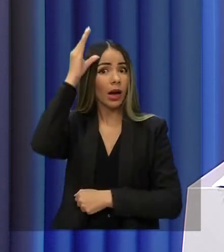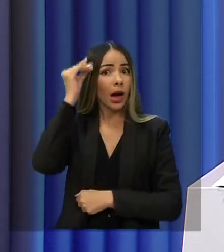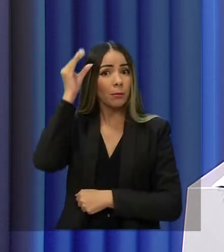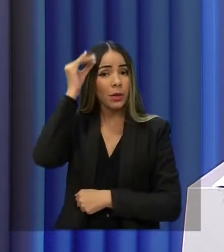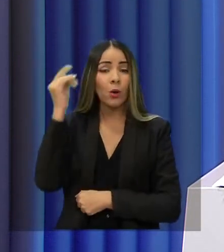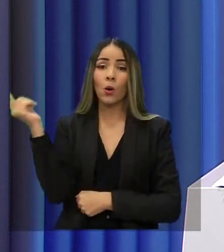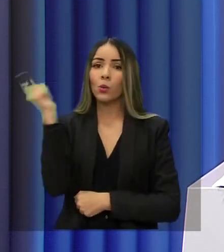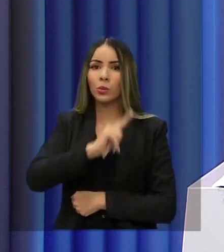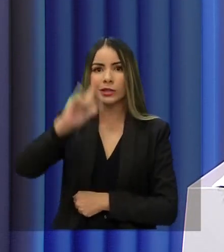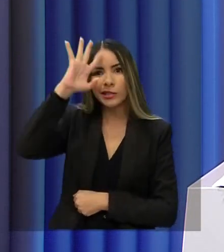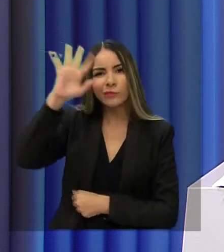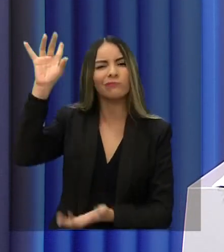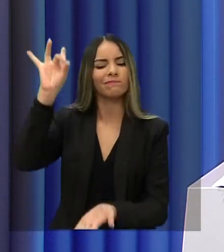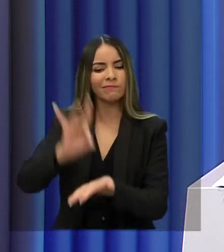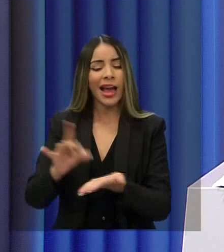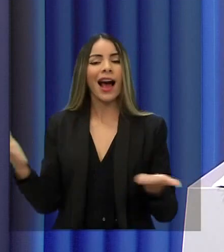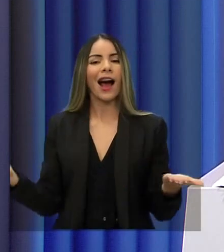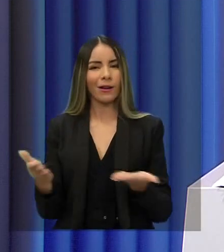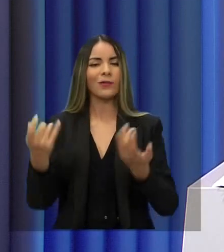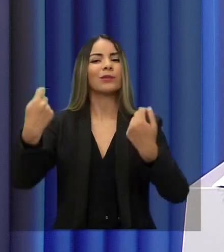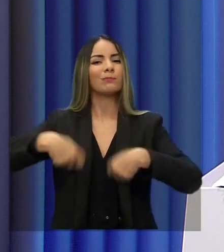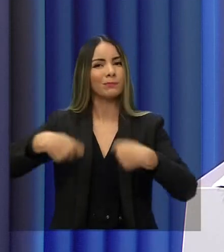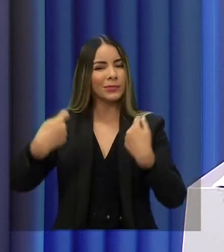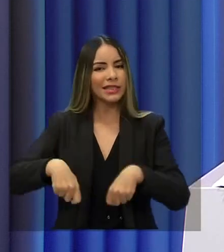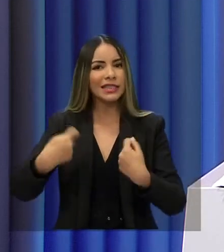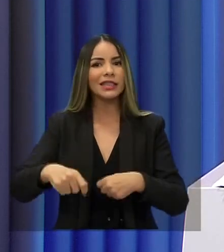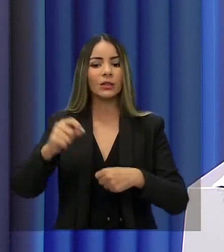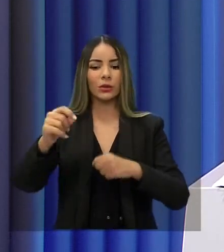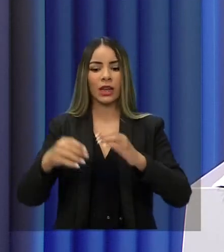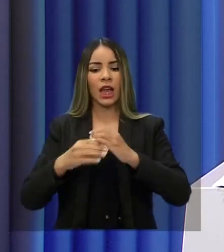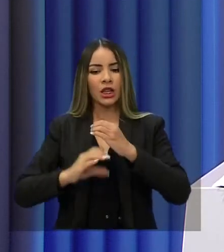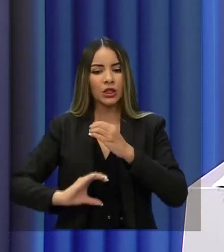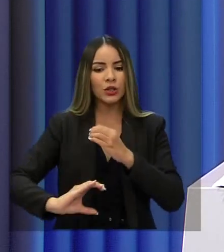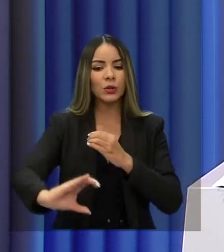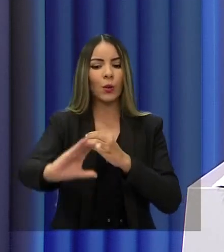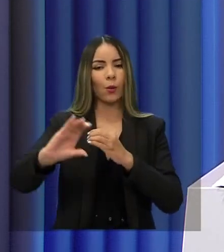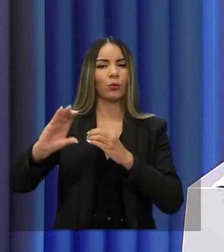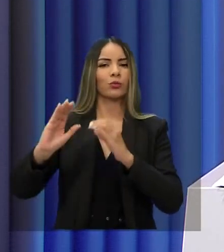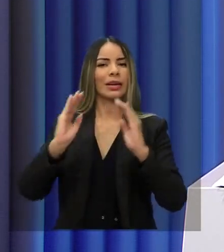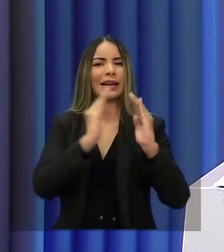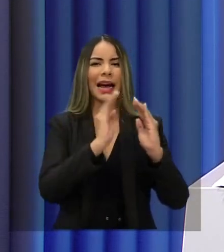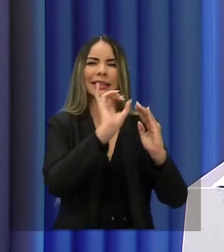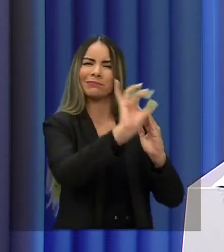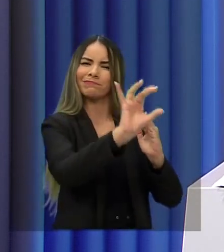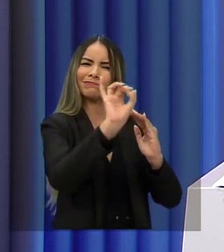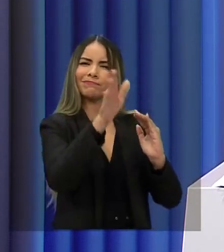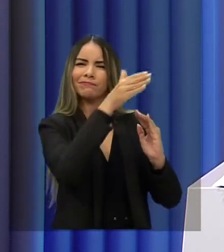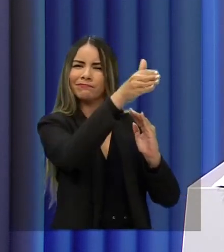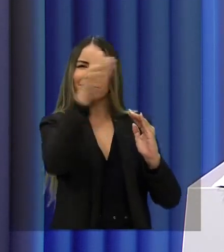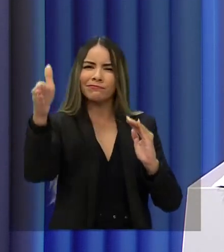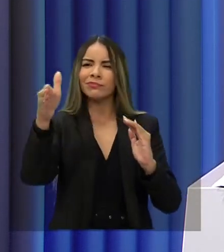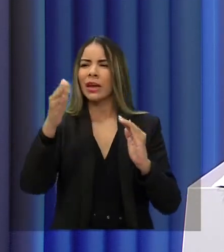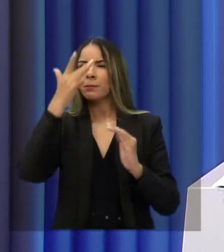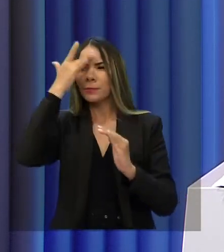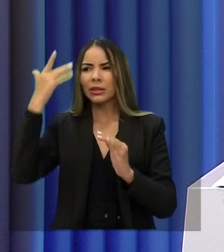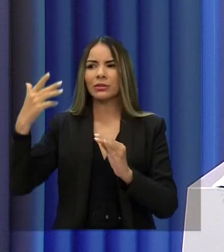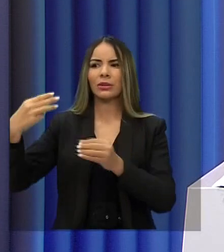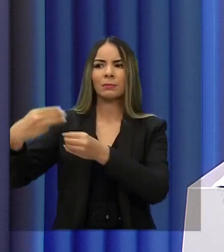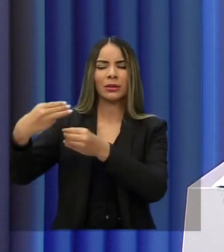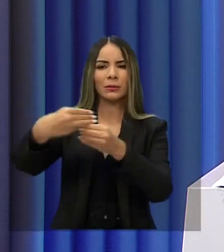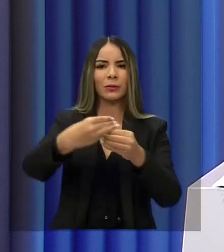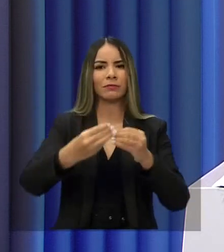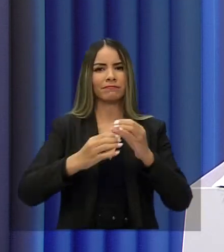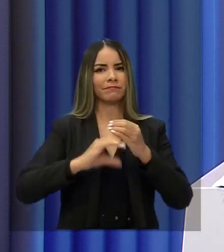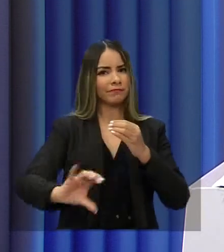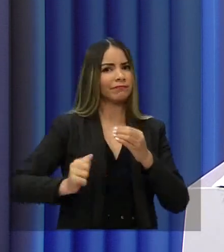Agora é executar, é levar o esgoto para dentro de casa, de cada casa da região metropolitana e também do Cariri.